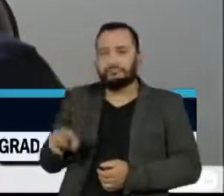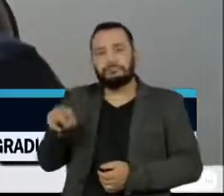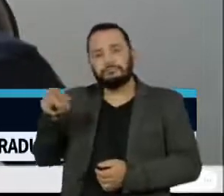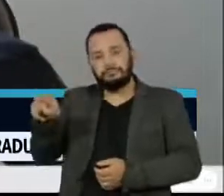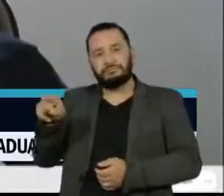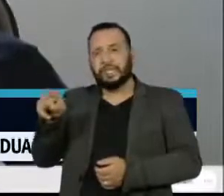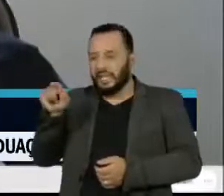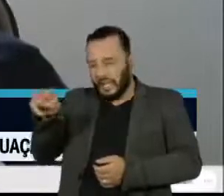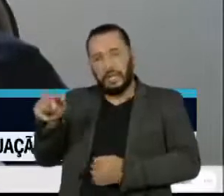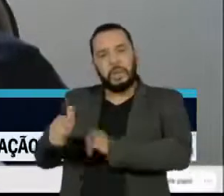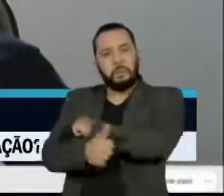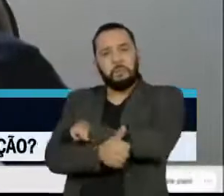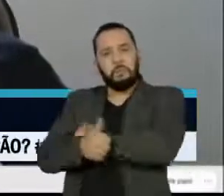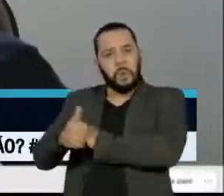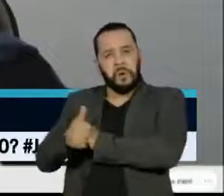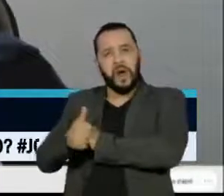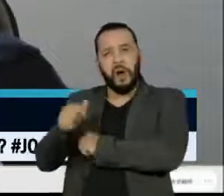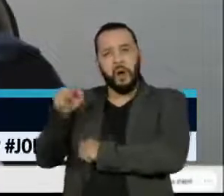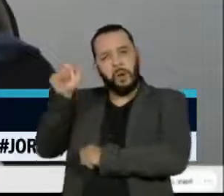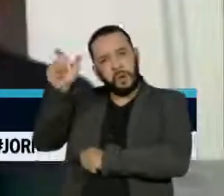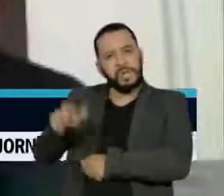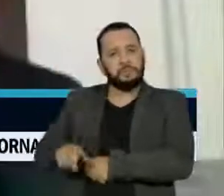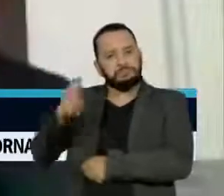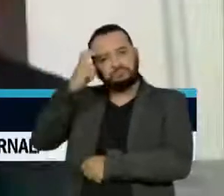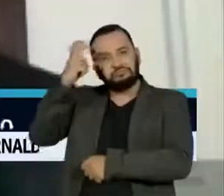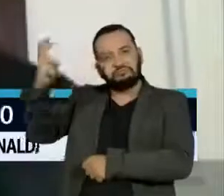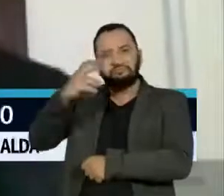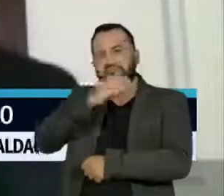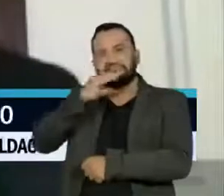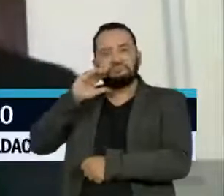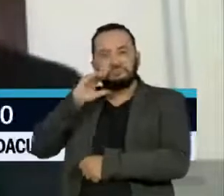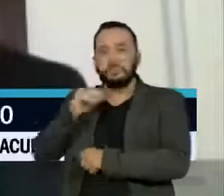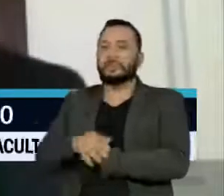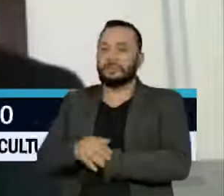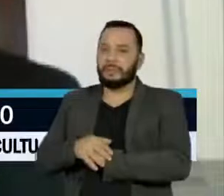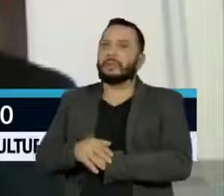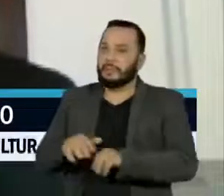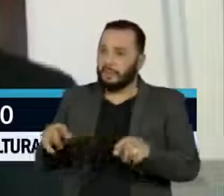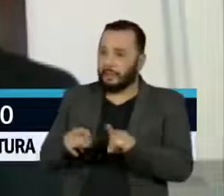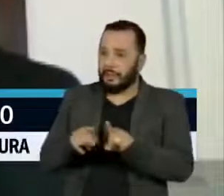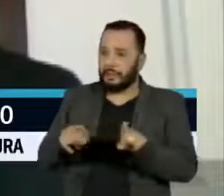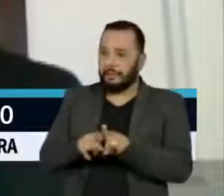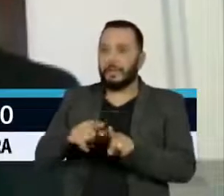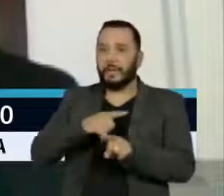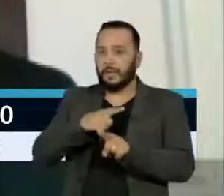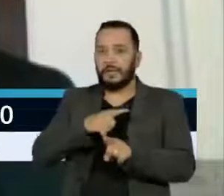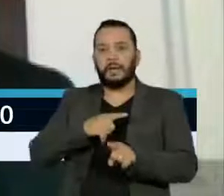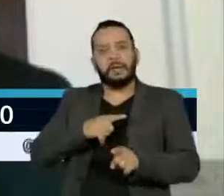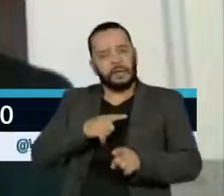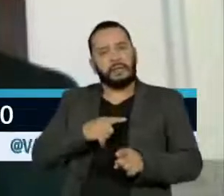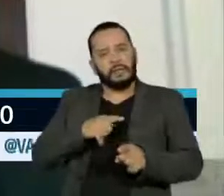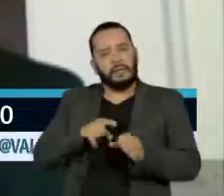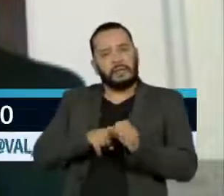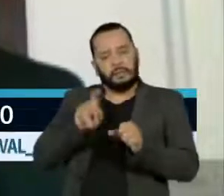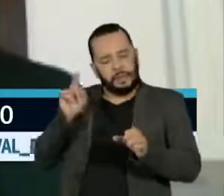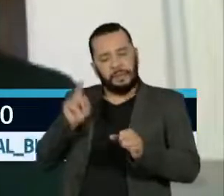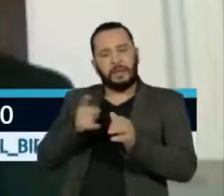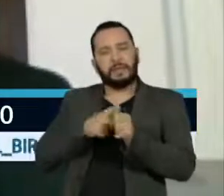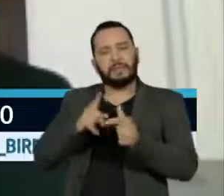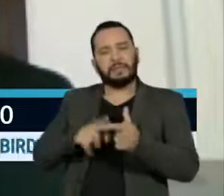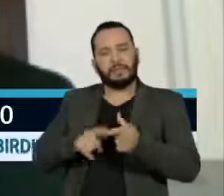intelectual do ministro Celso de Mello. Destacou-se pela independência, pela firmeza, pela